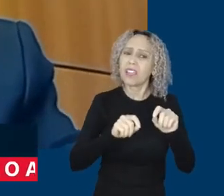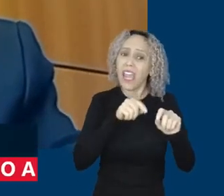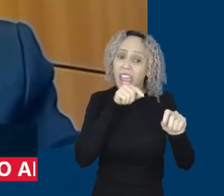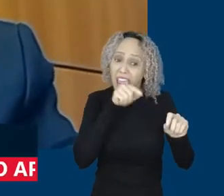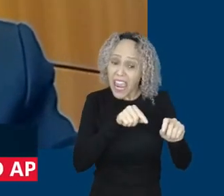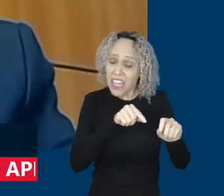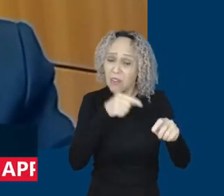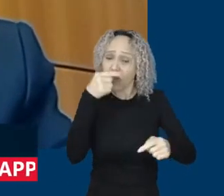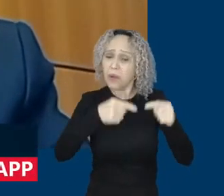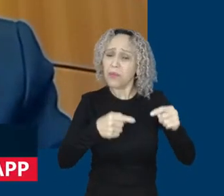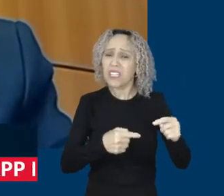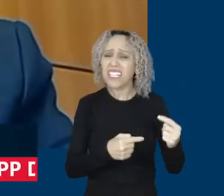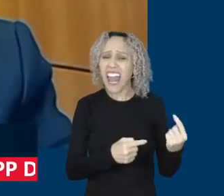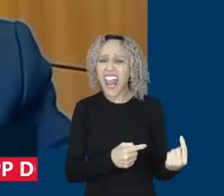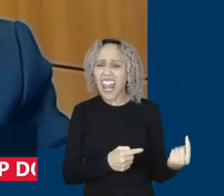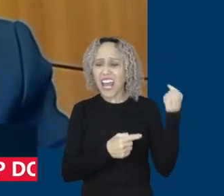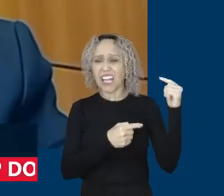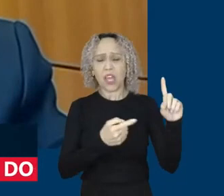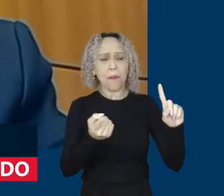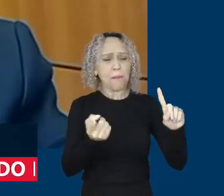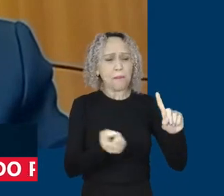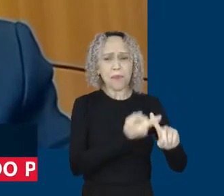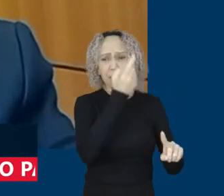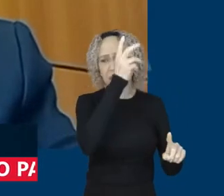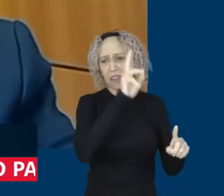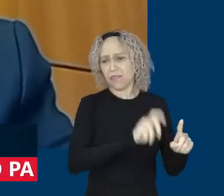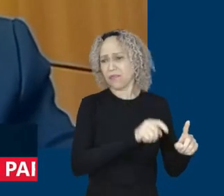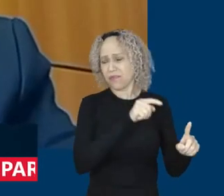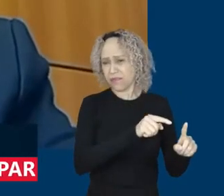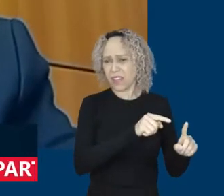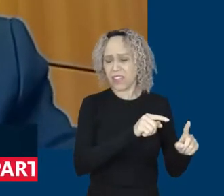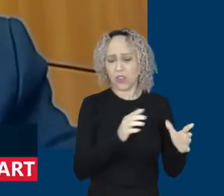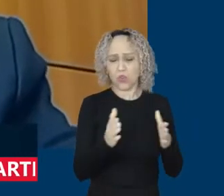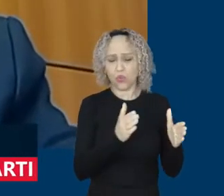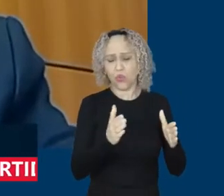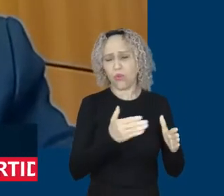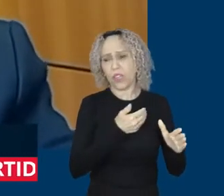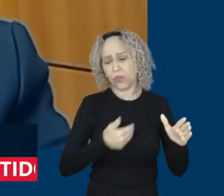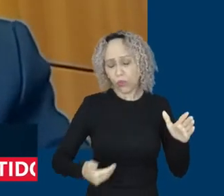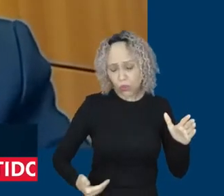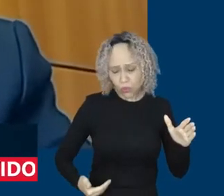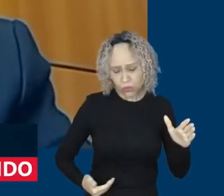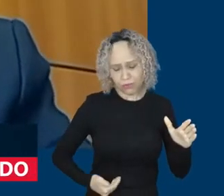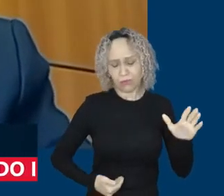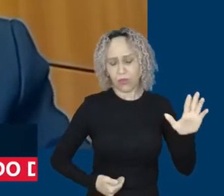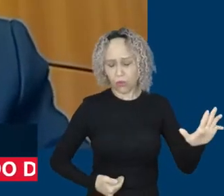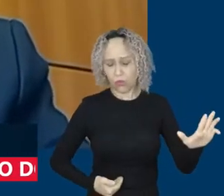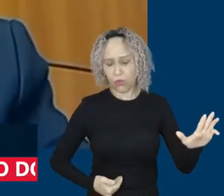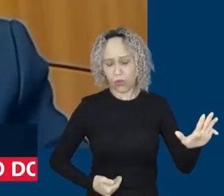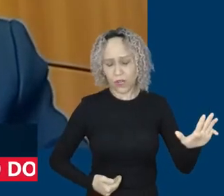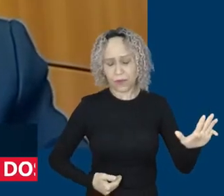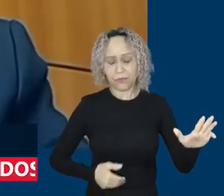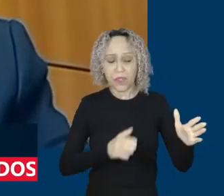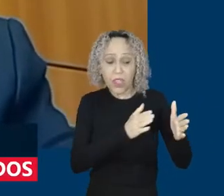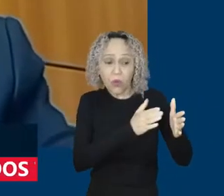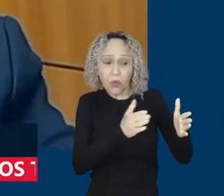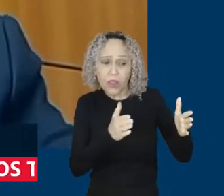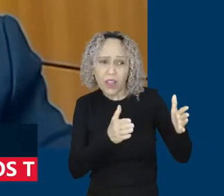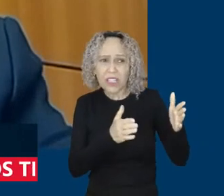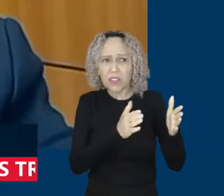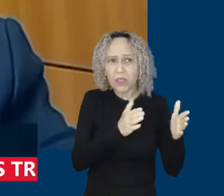presidente Lula. A valorização do salário mínimo foi algo que ele implementou em 2004, ficou até 2016